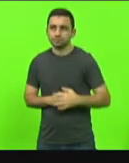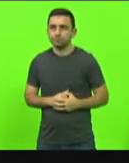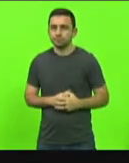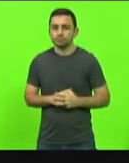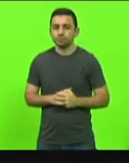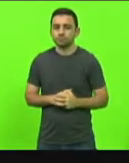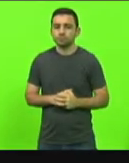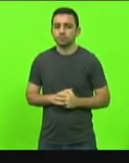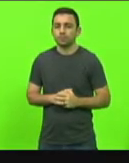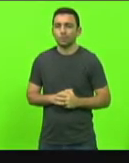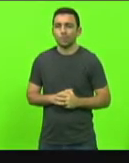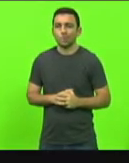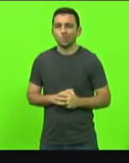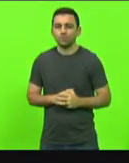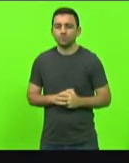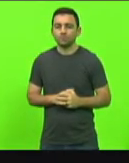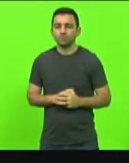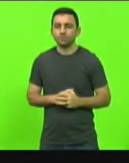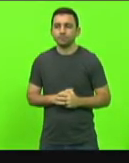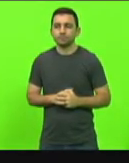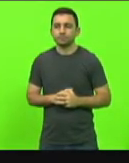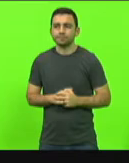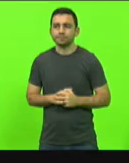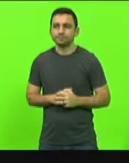Como vota a deputada Paulinha?